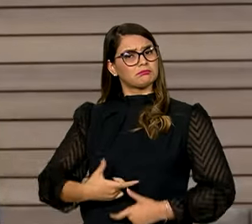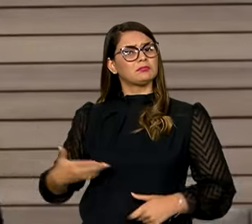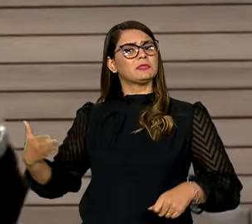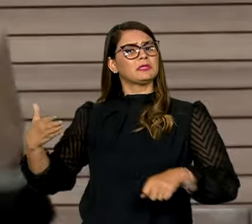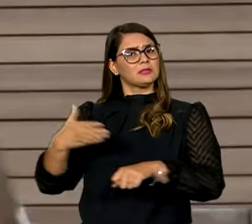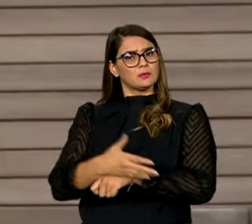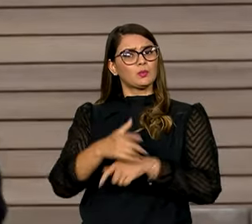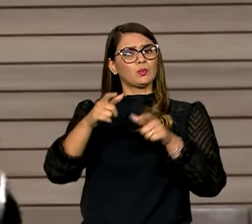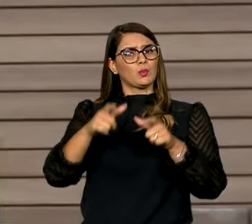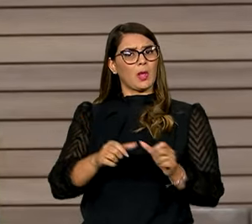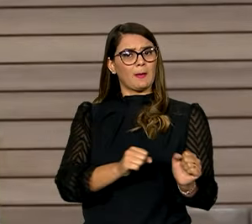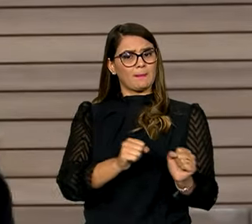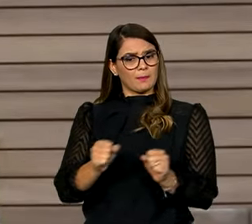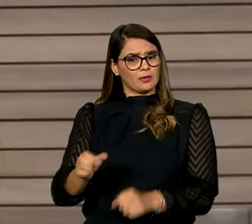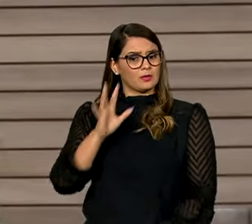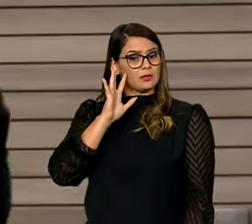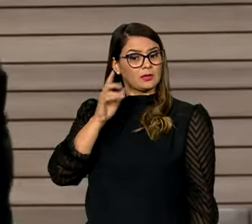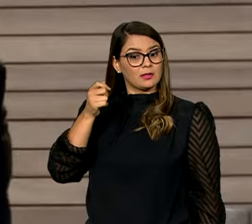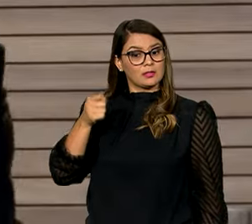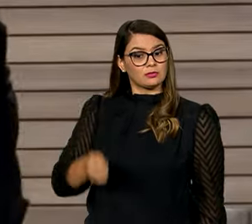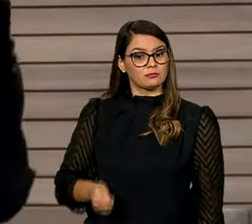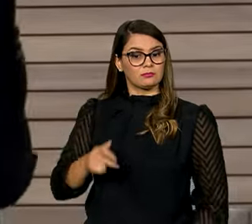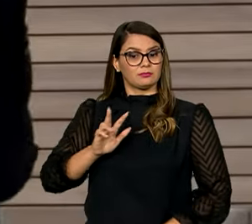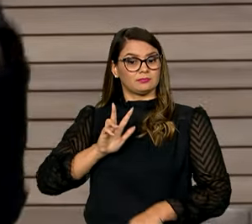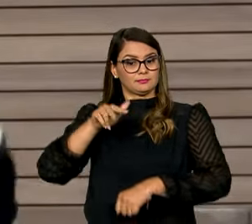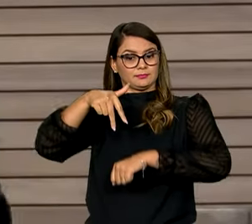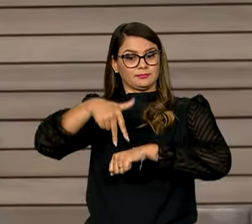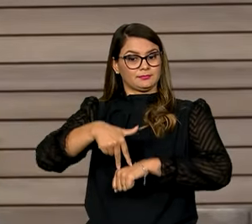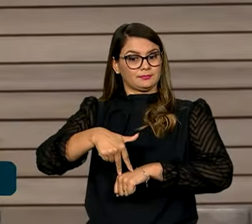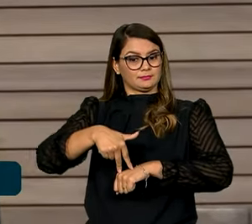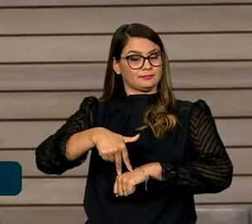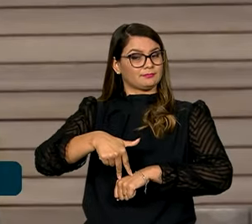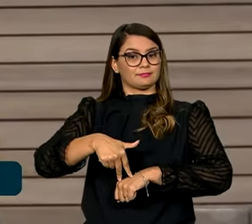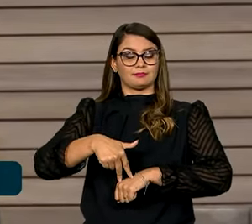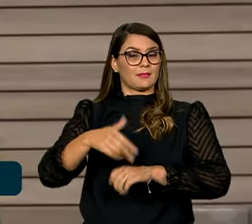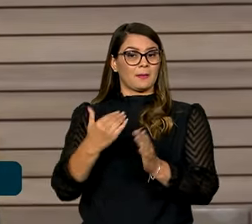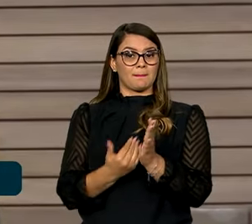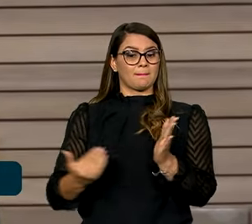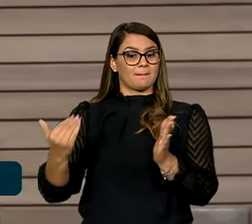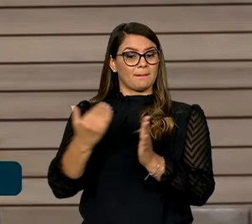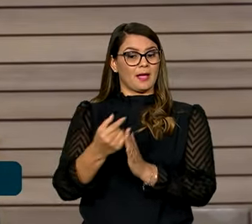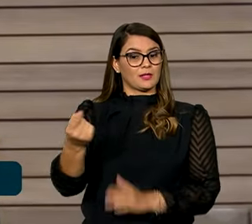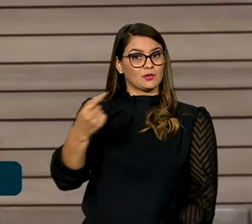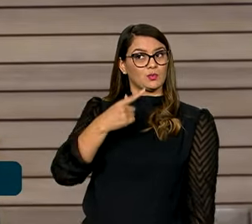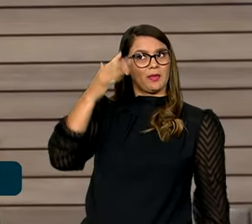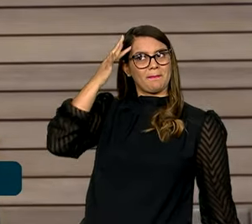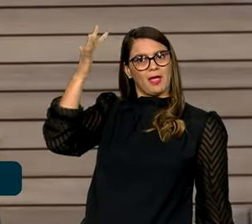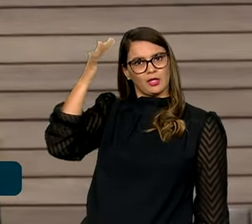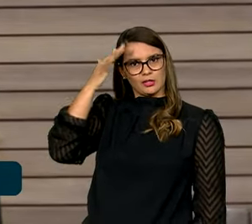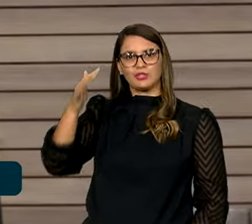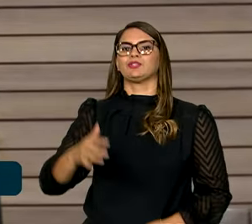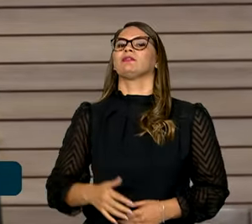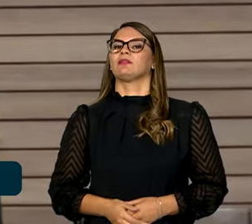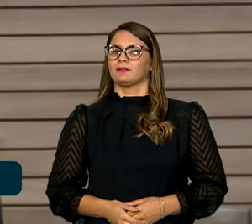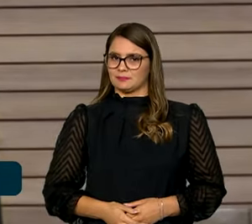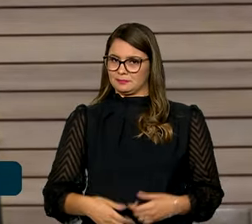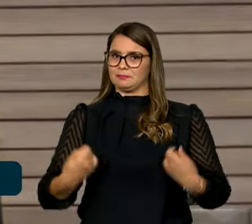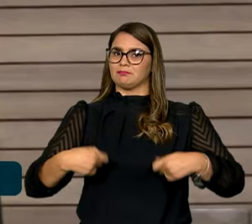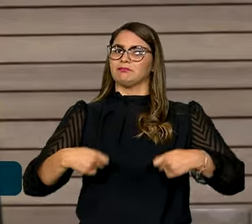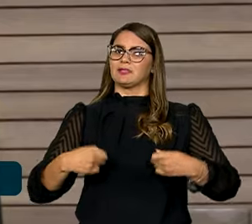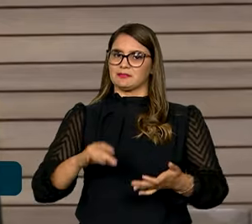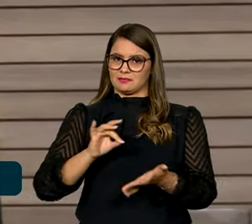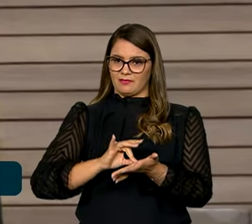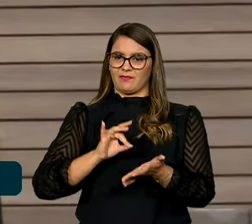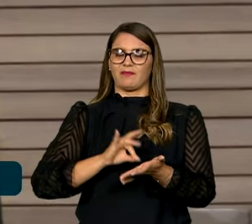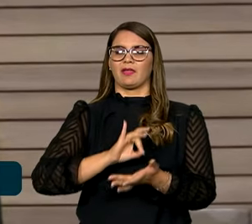entrarem em lugares de poder, de decisão, de protagonismo. Mais do que a gente imagina, assim. O que a gente precisa de verdade são